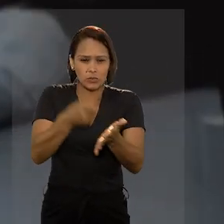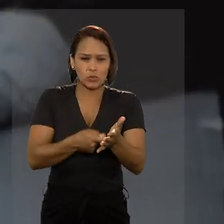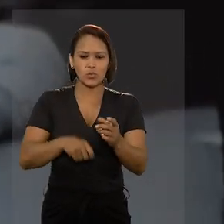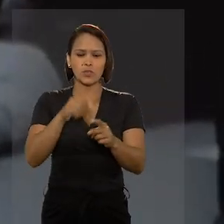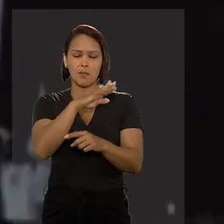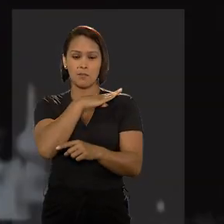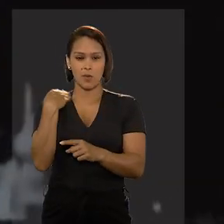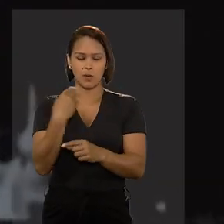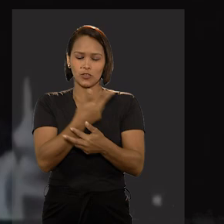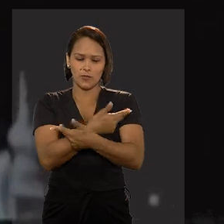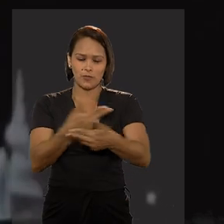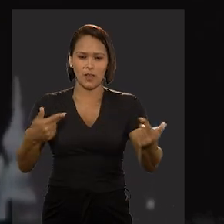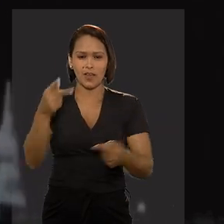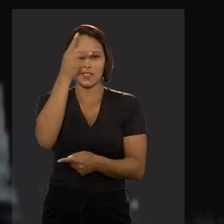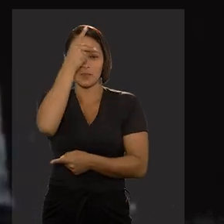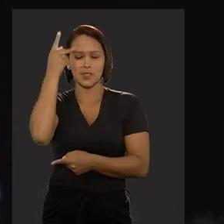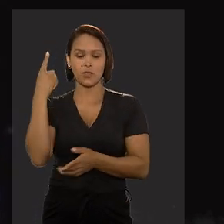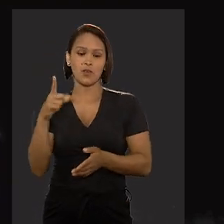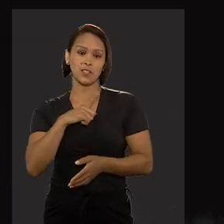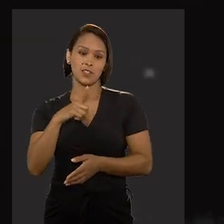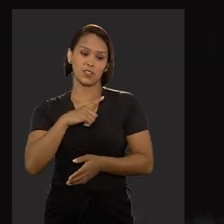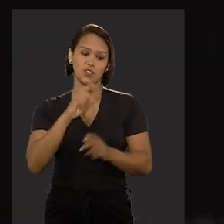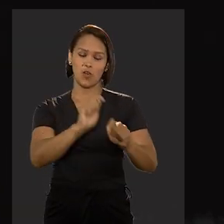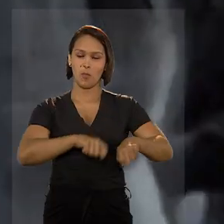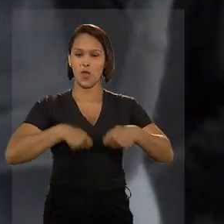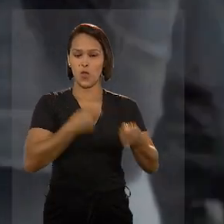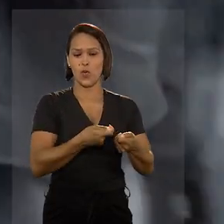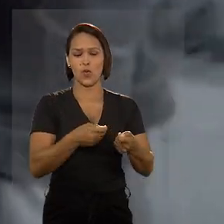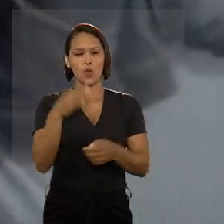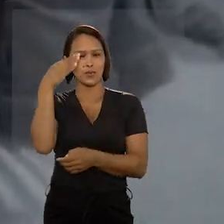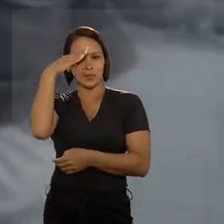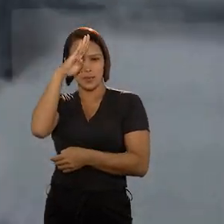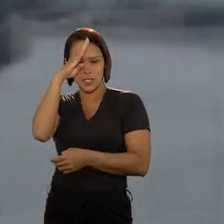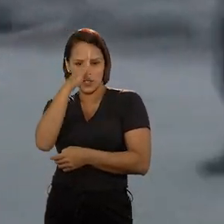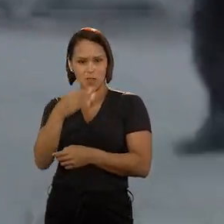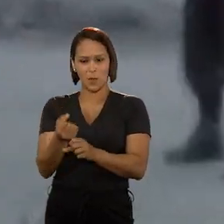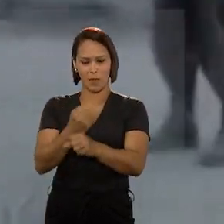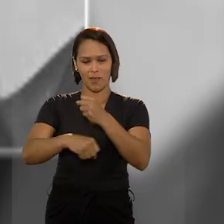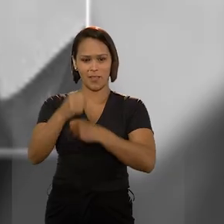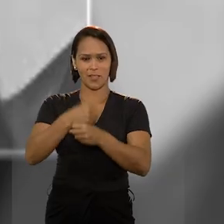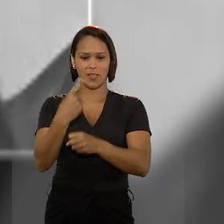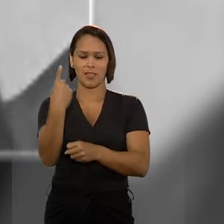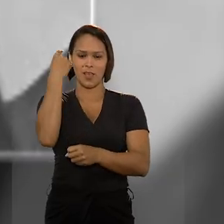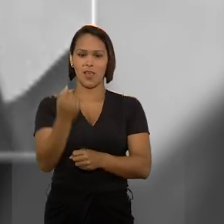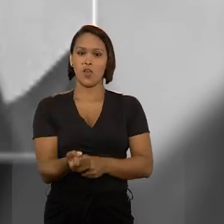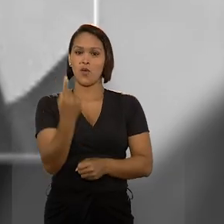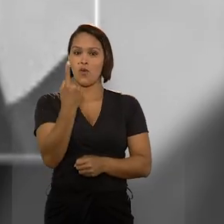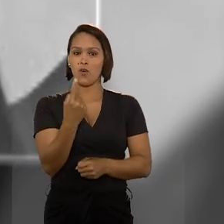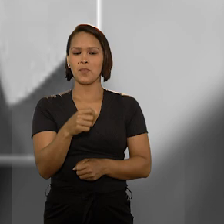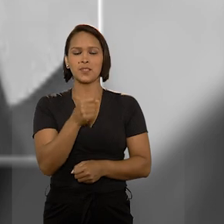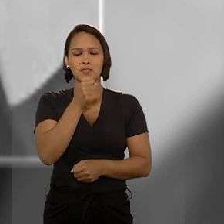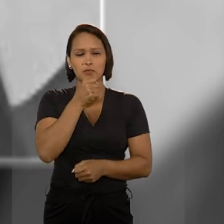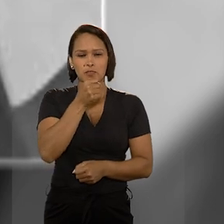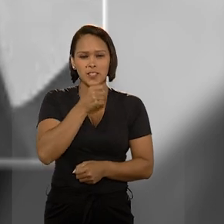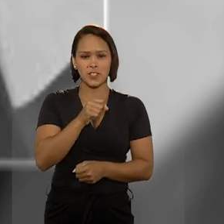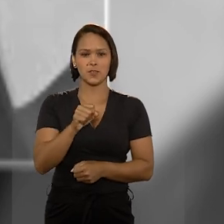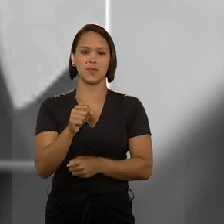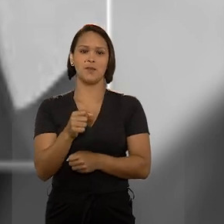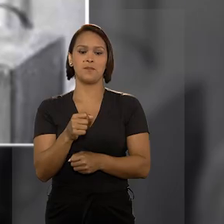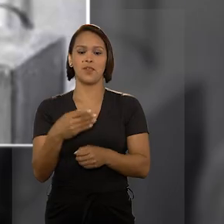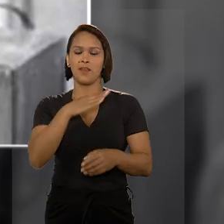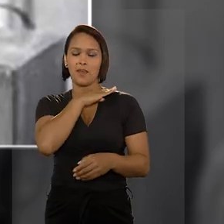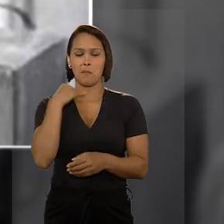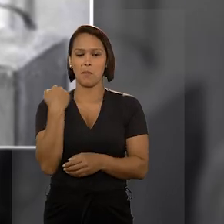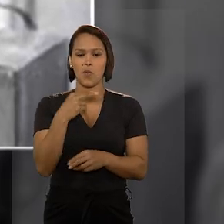desaparecimento e homicídios de várias pessoas tidas como opositoras do regime militar. Uma das vítimas foi o jornalista Vladimir